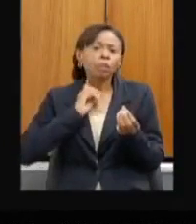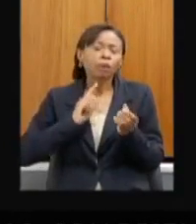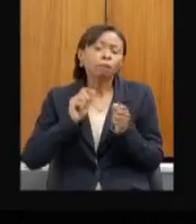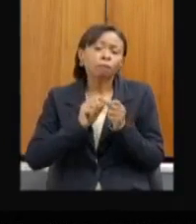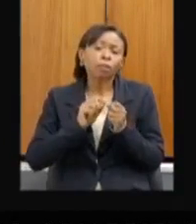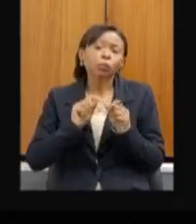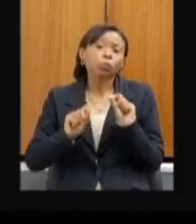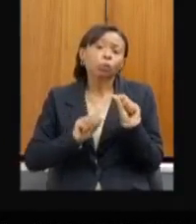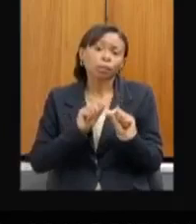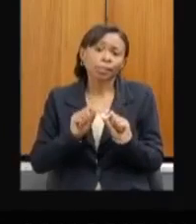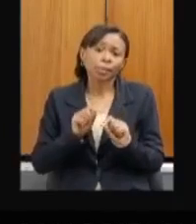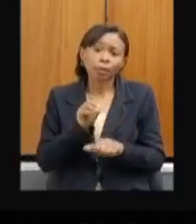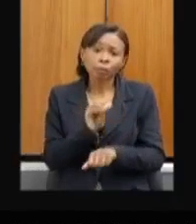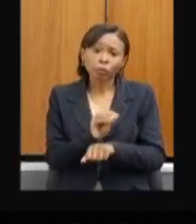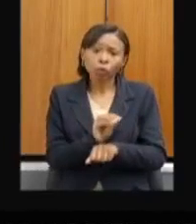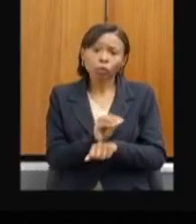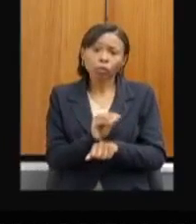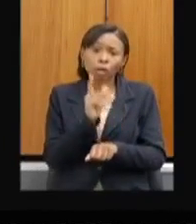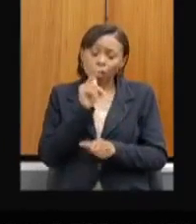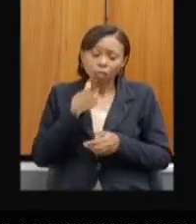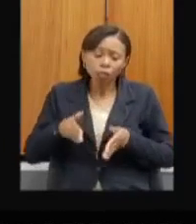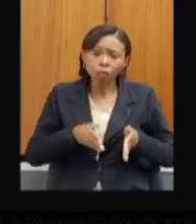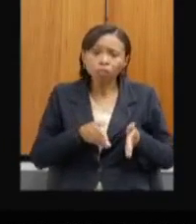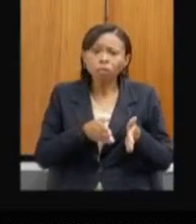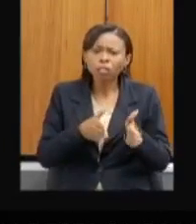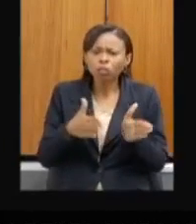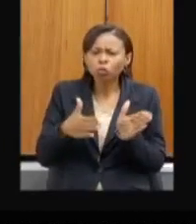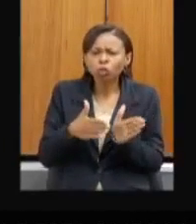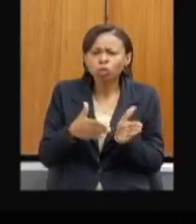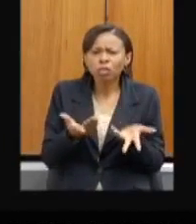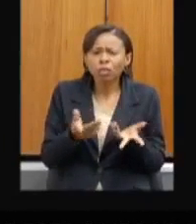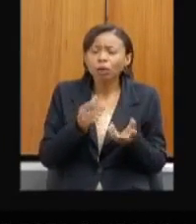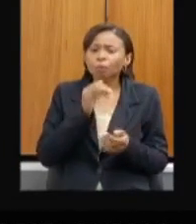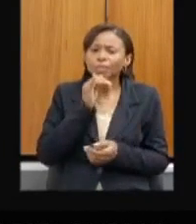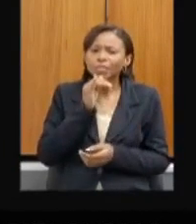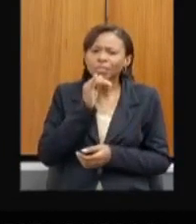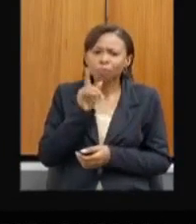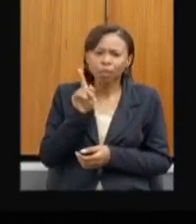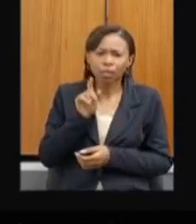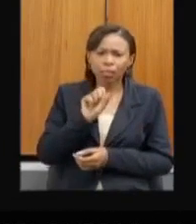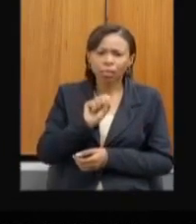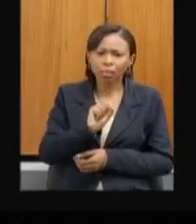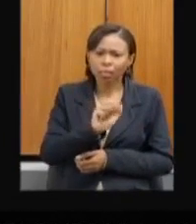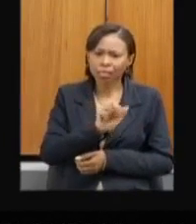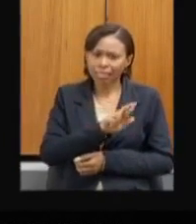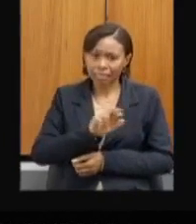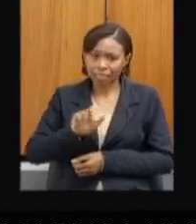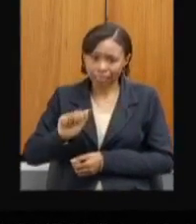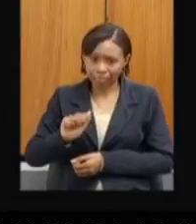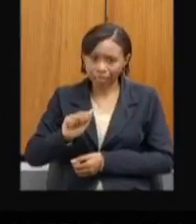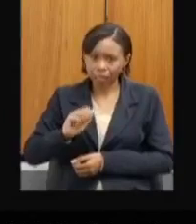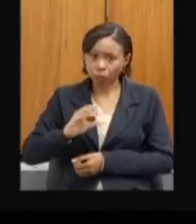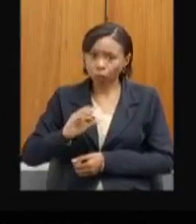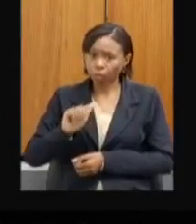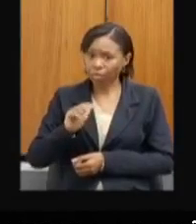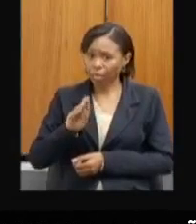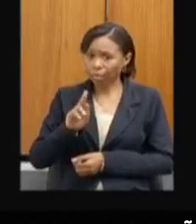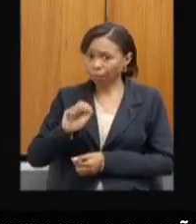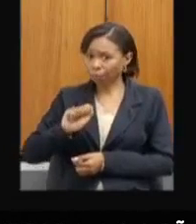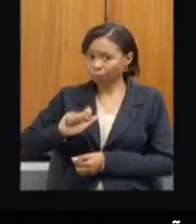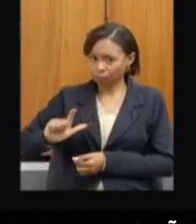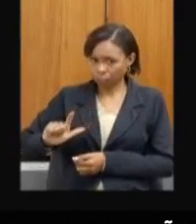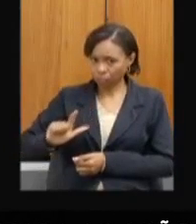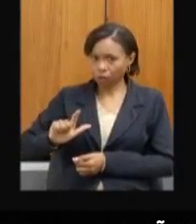preservar esses pequenos rios. Eu cito como exemplo a Serra do Cabral. Na Serra do Cabral, a plantação